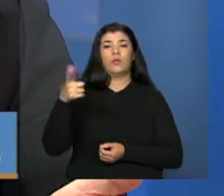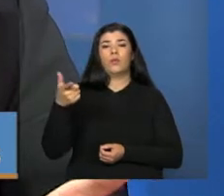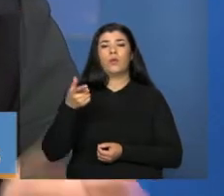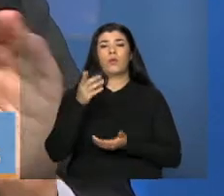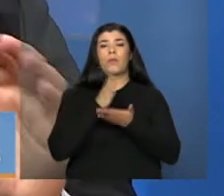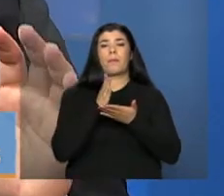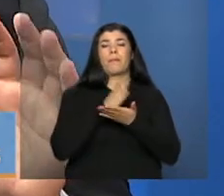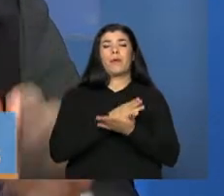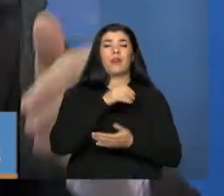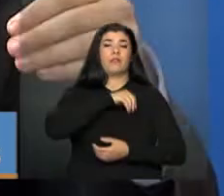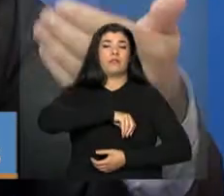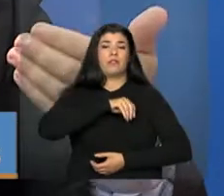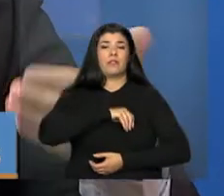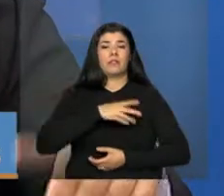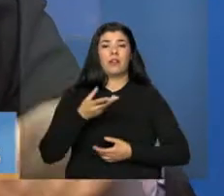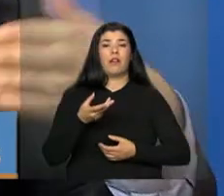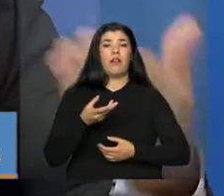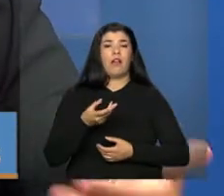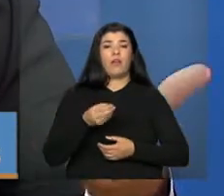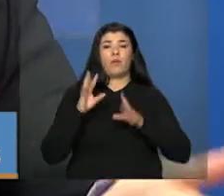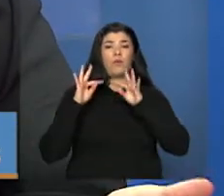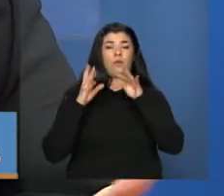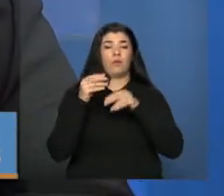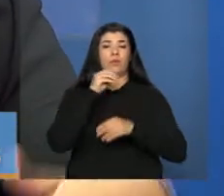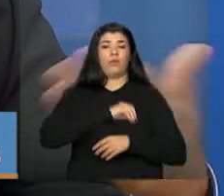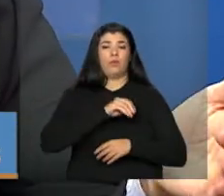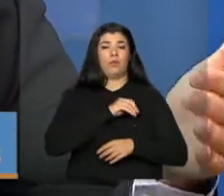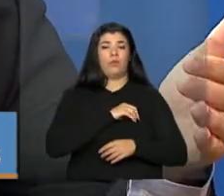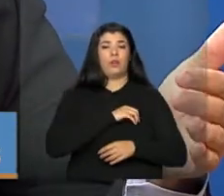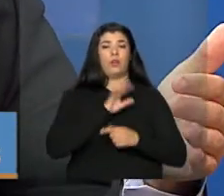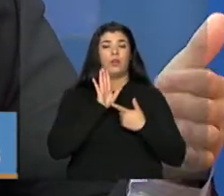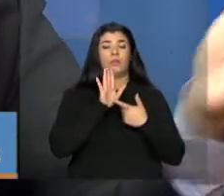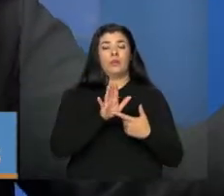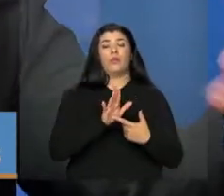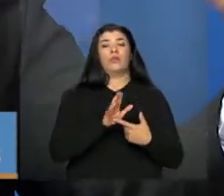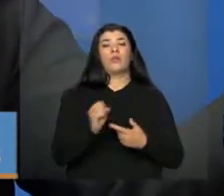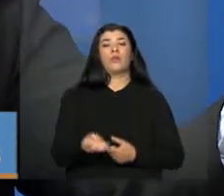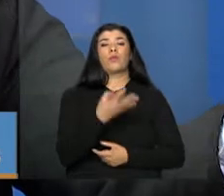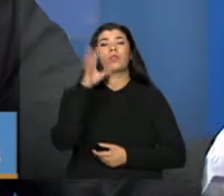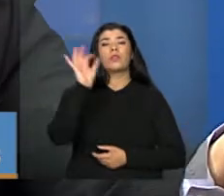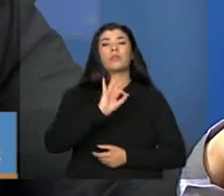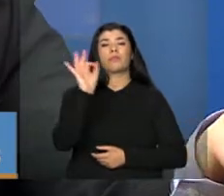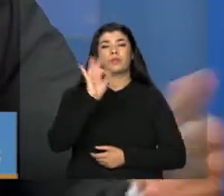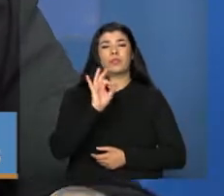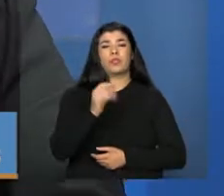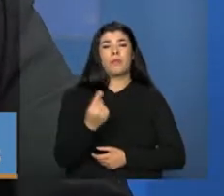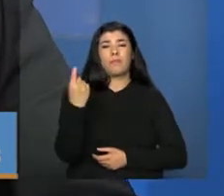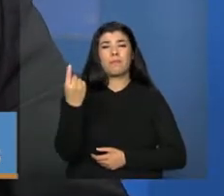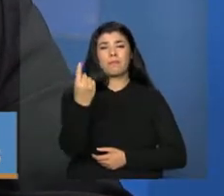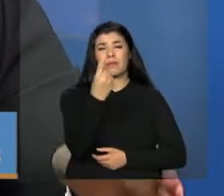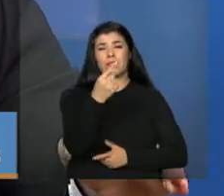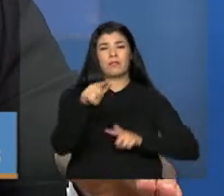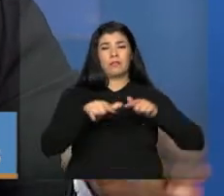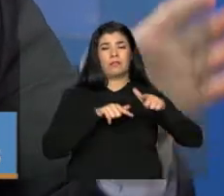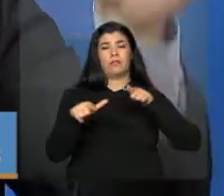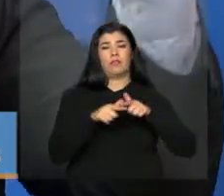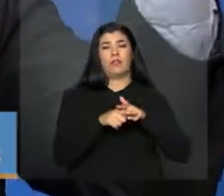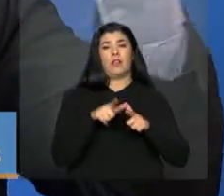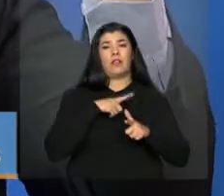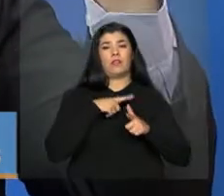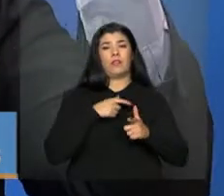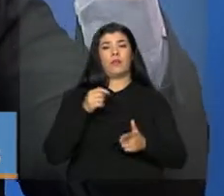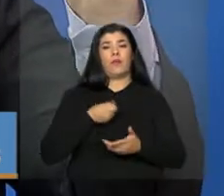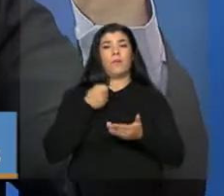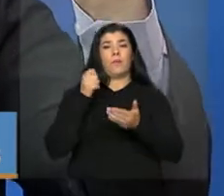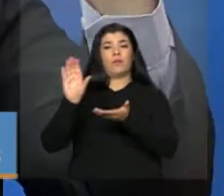que colocar o quanto de recurso federal está indo para pagamento de cada servidor, por exemplo, eu vou ter que ter uma